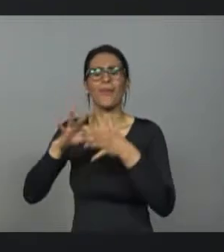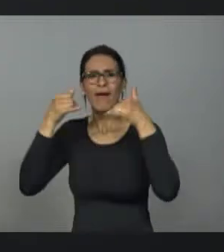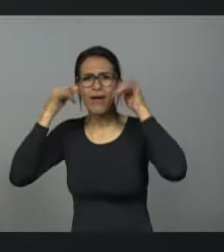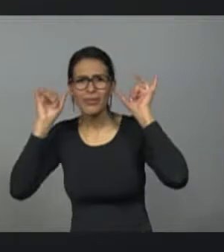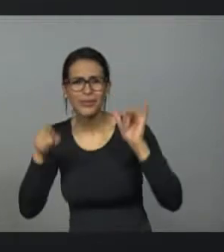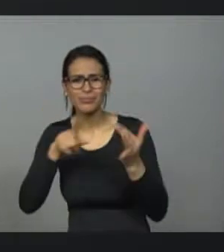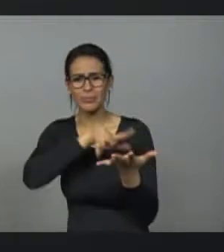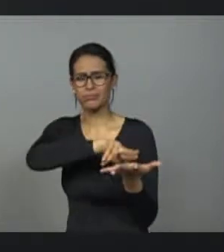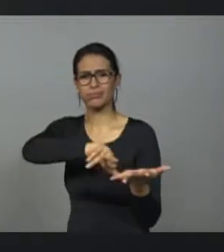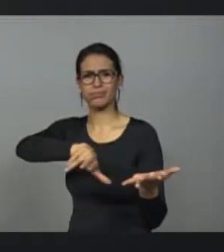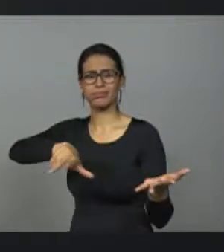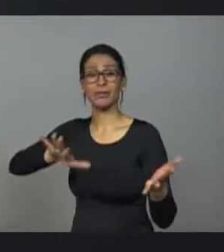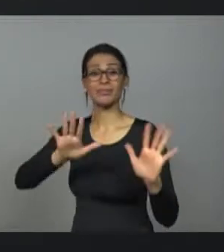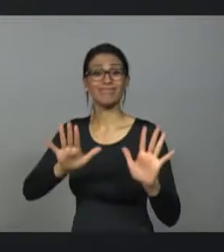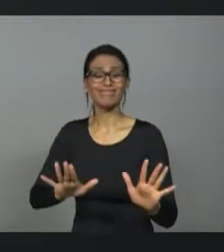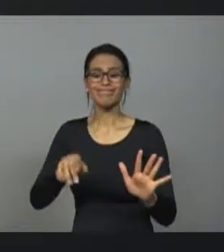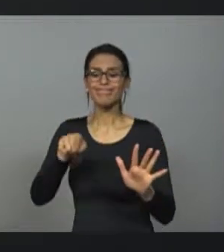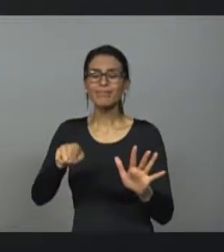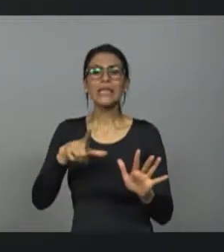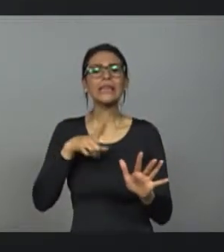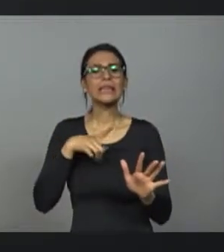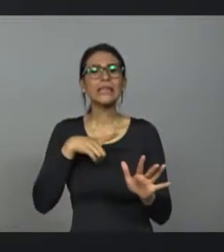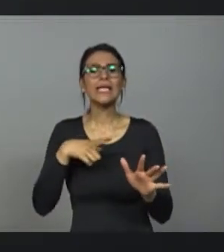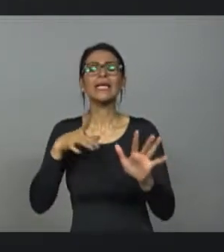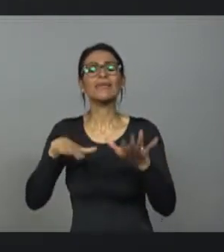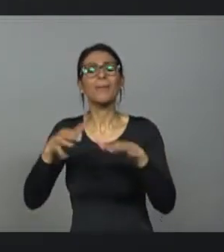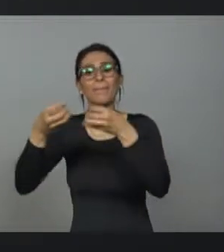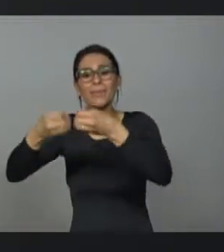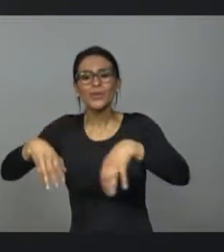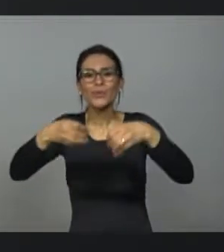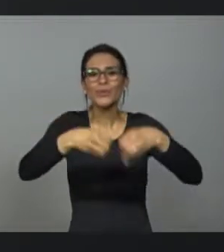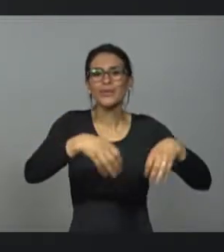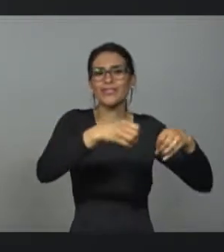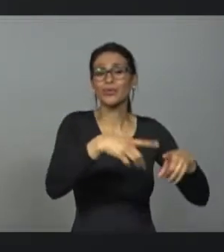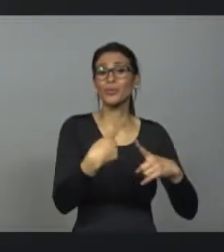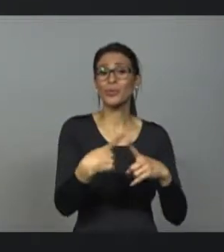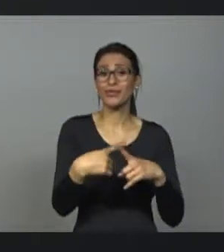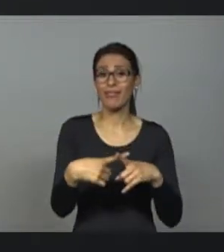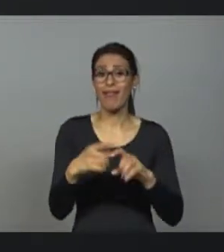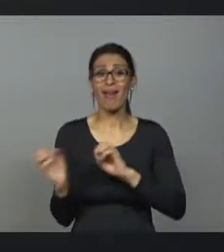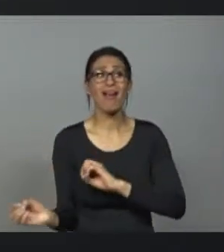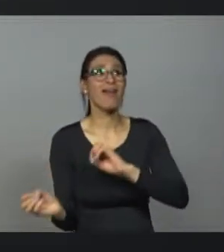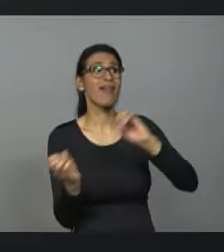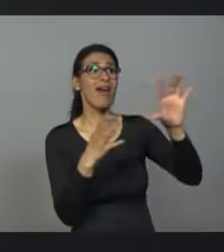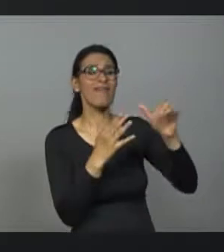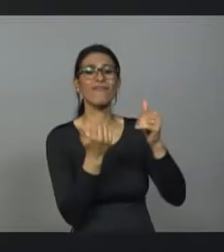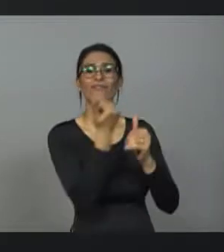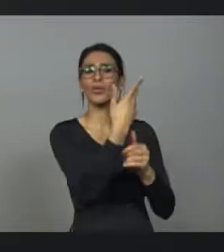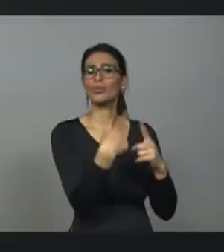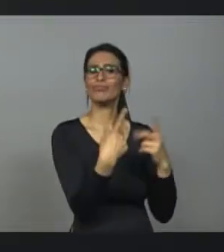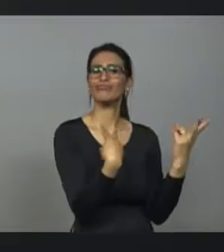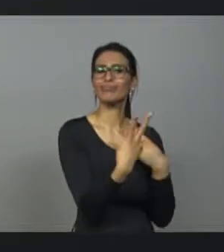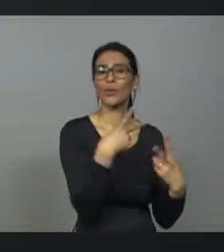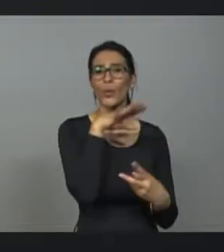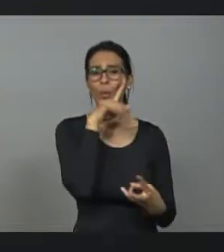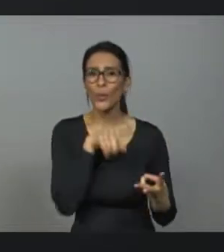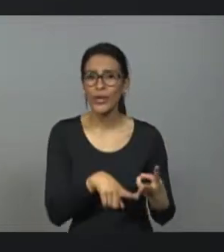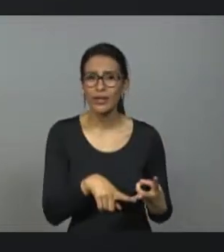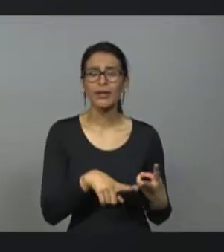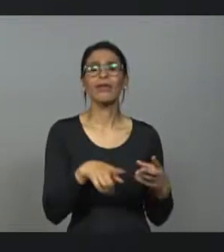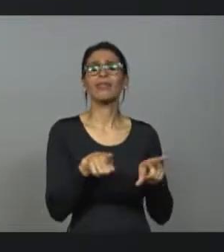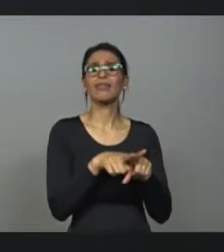eles perdem produtividade, competitividade da porteira para fora, porque as estradas são ruins, porque não existe segurança no campo, porque não existe segurança